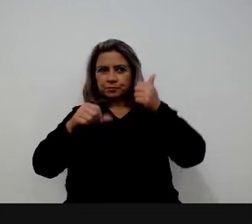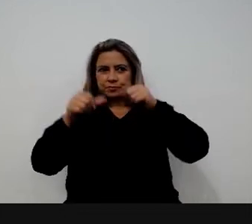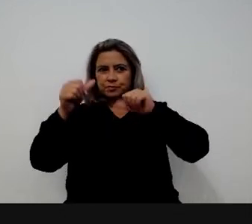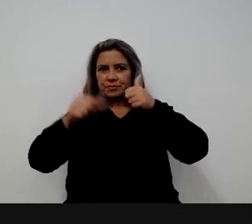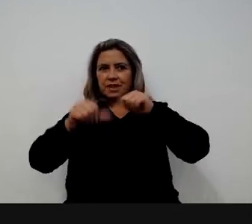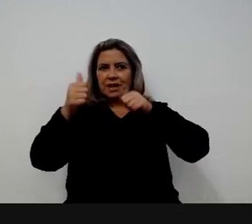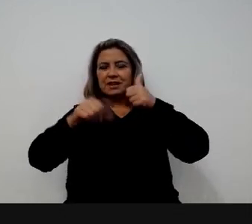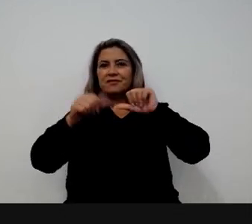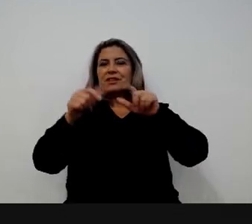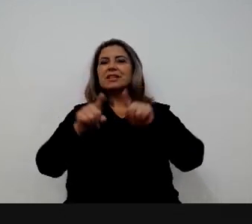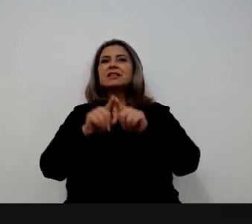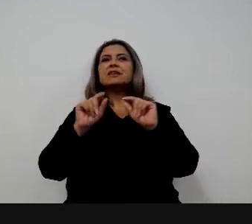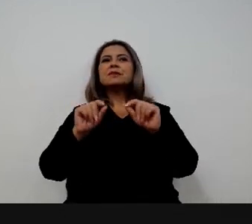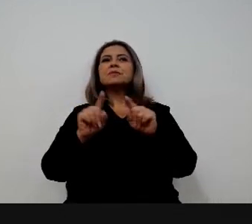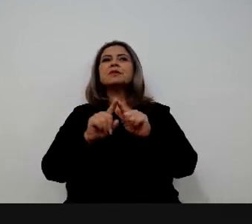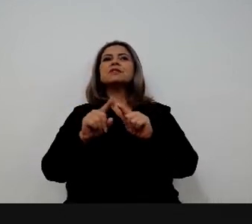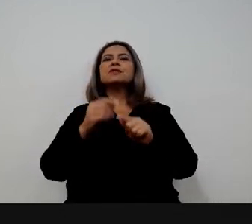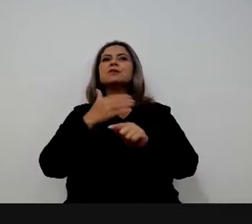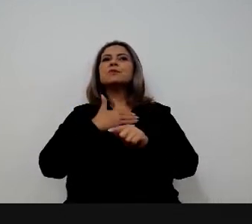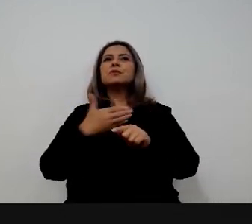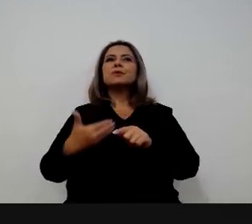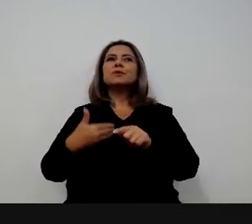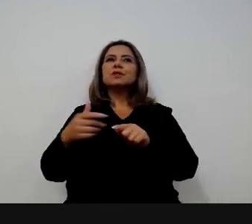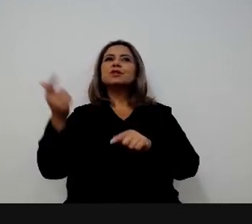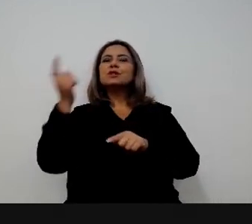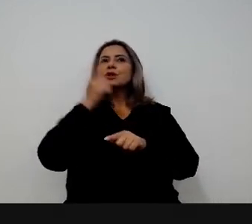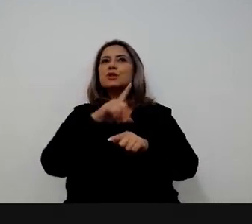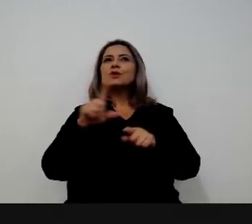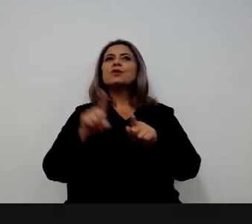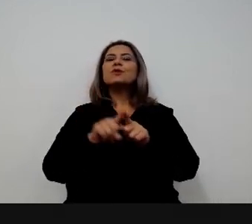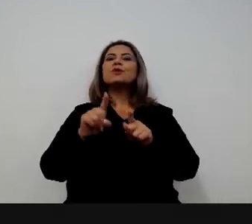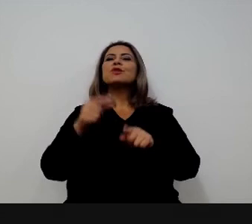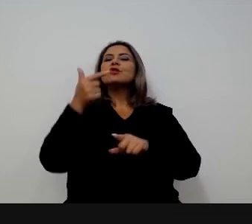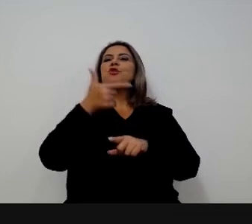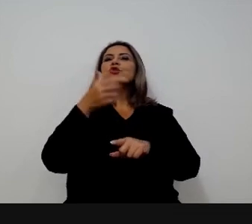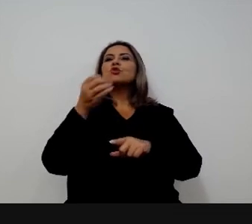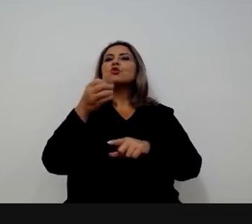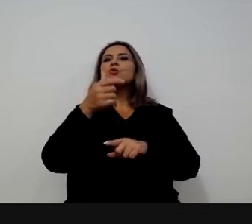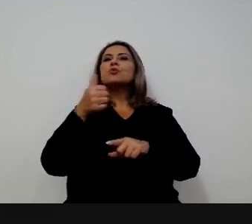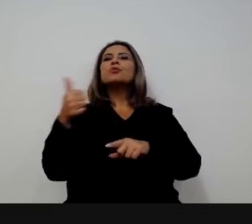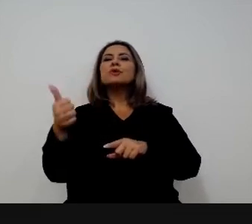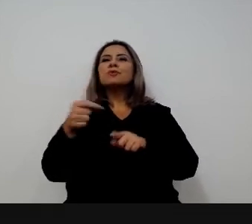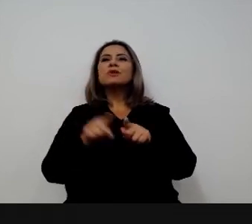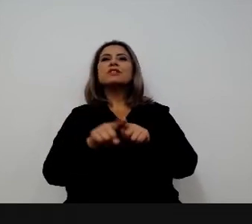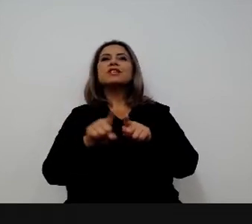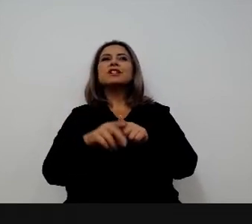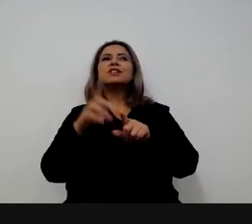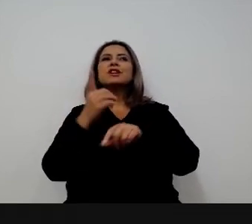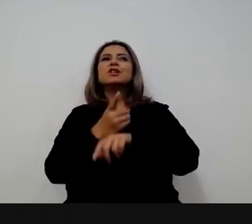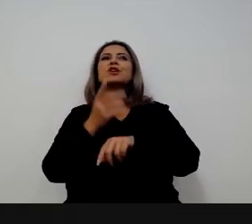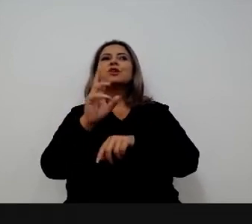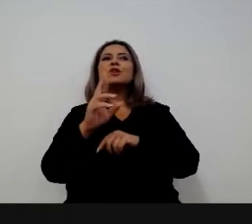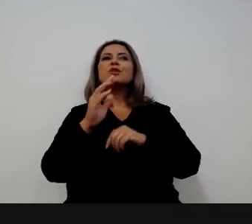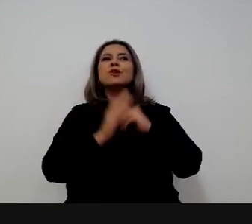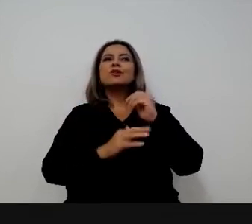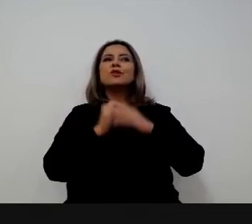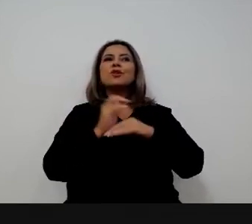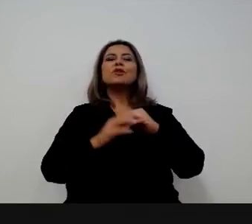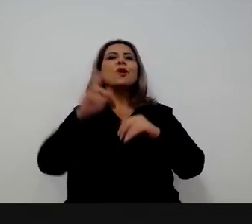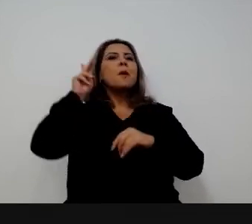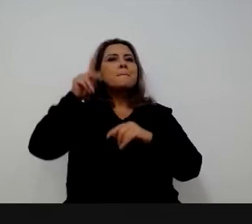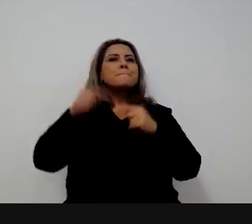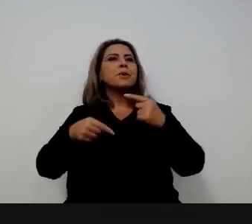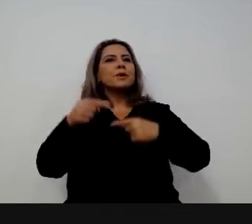e monitoramento de políticas públicas e conseguimos em 2021 também o nosso primeiro doutorado profissional em políticas